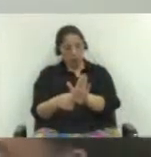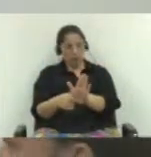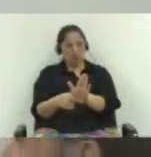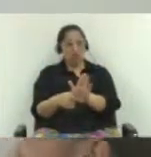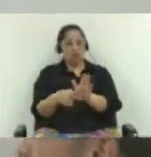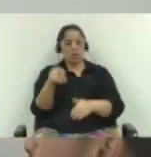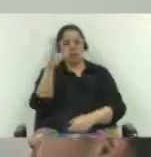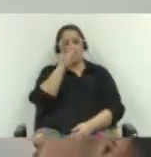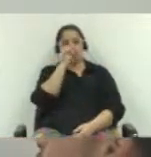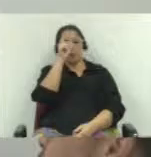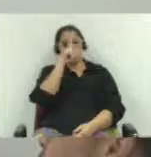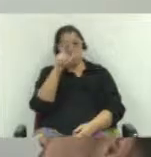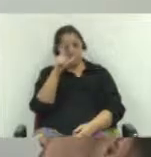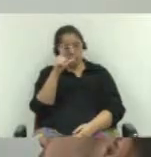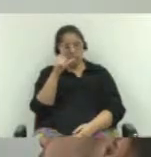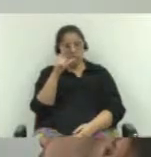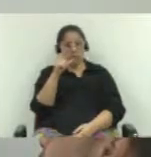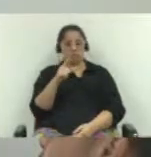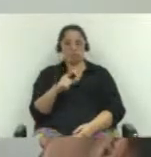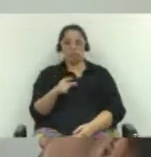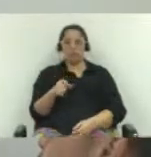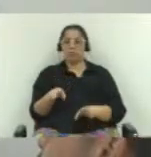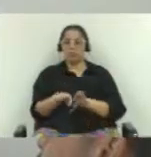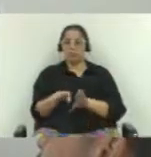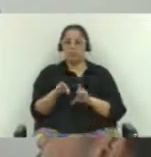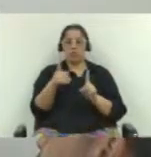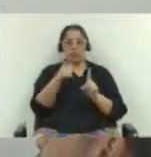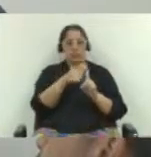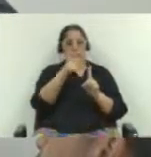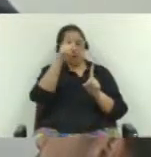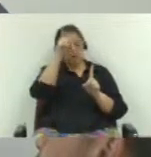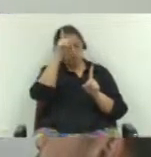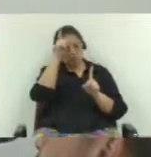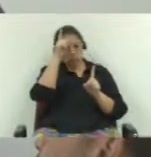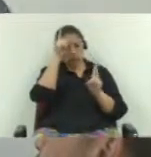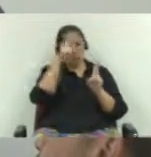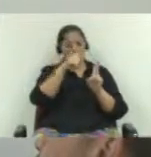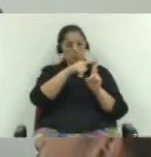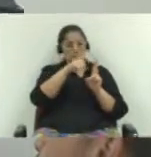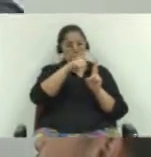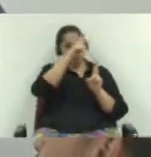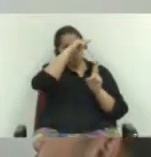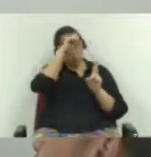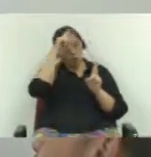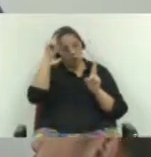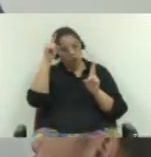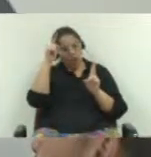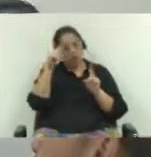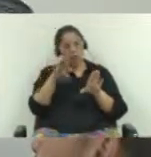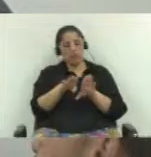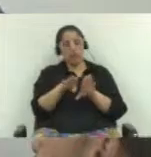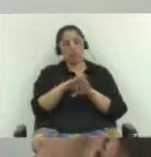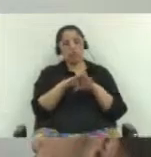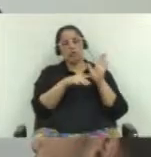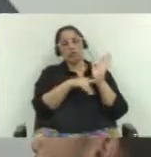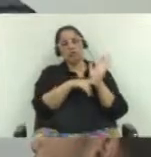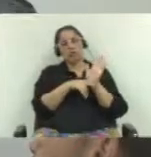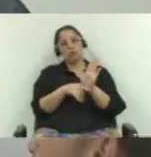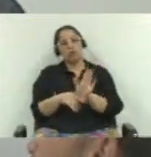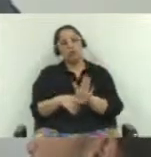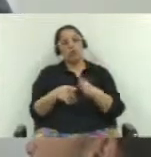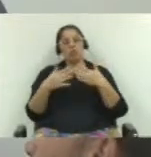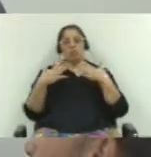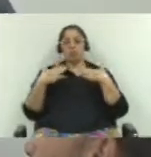na pessoa do secretário da Saúde pelo que fez pela saúde de Limeira, o vereador Lemont tem dito isso para a gente, a própria vereadora Mara tem nos